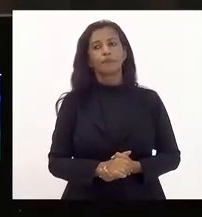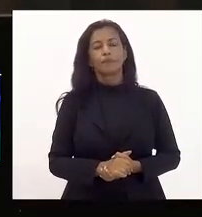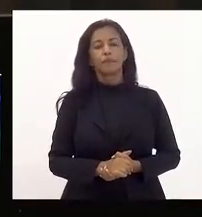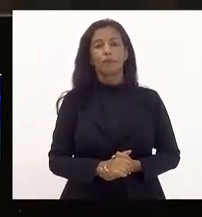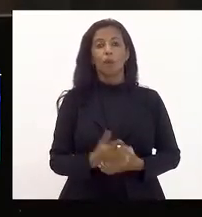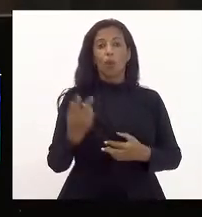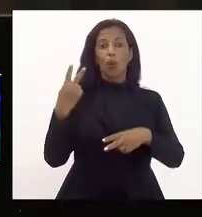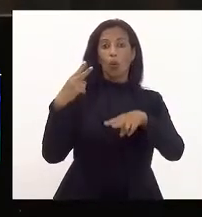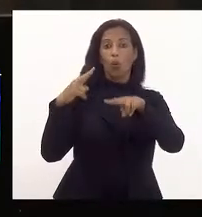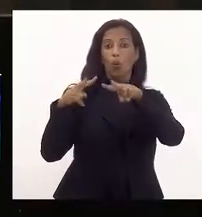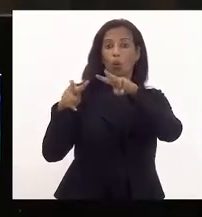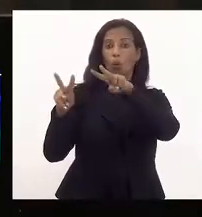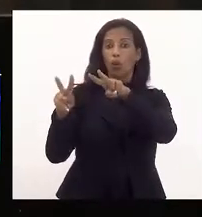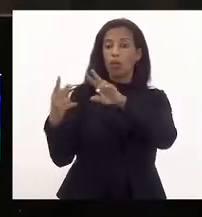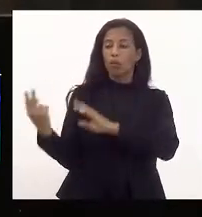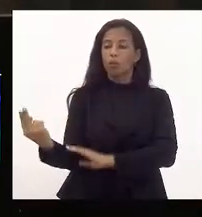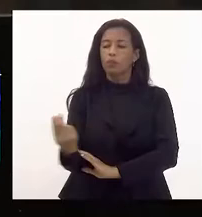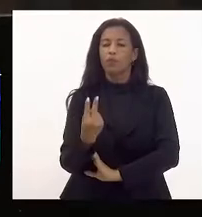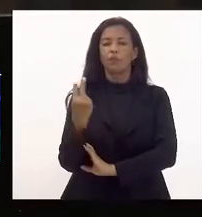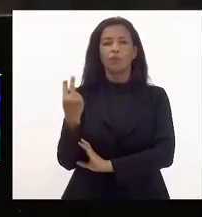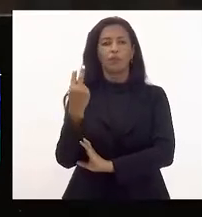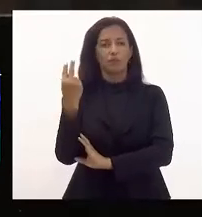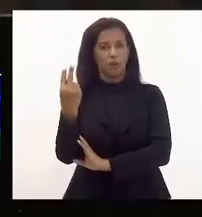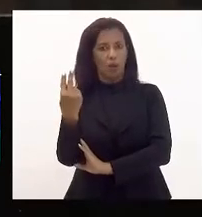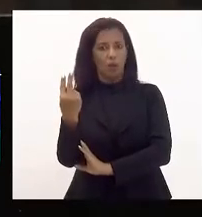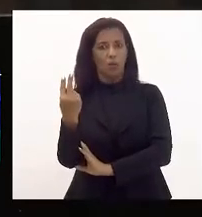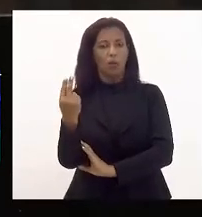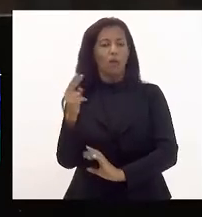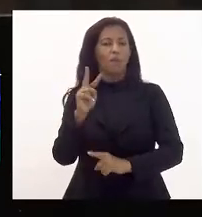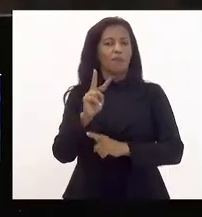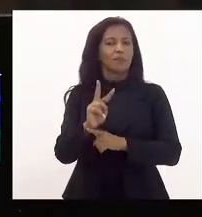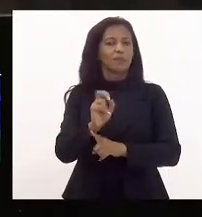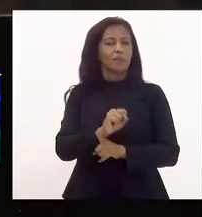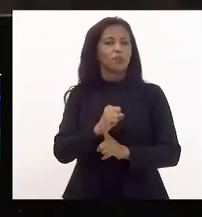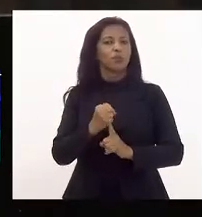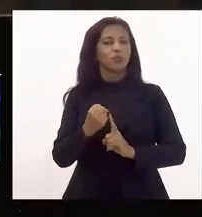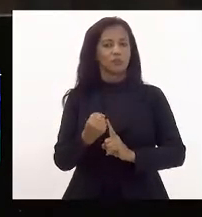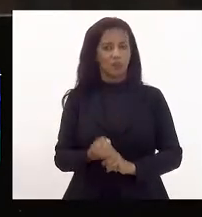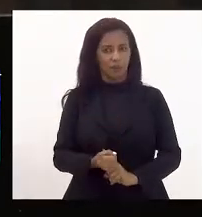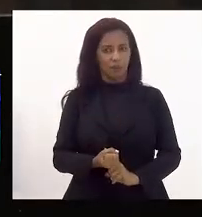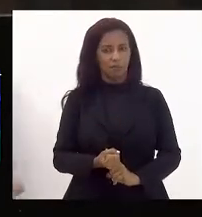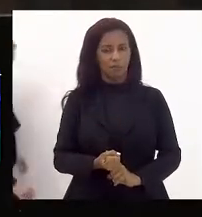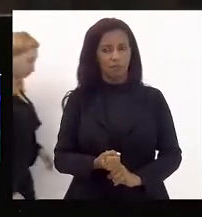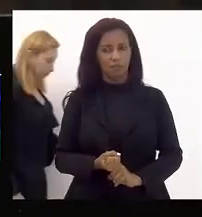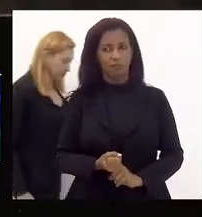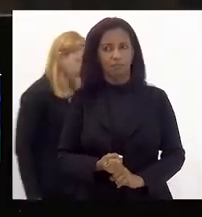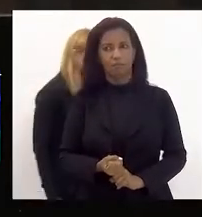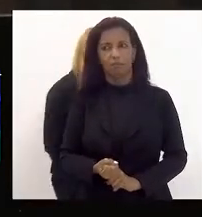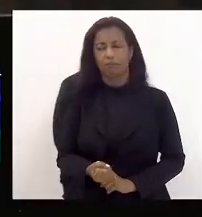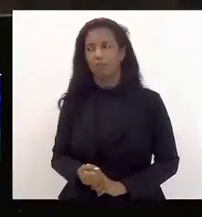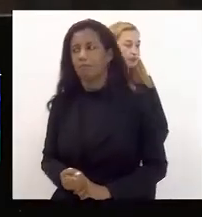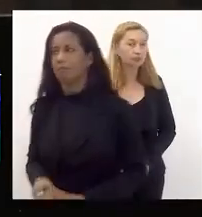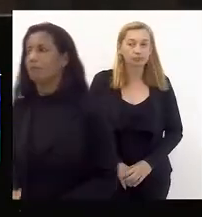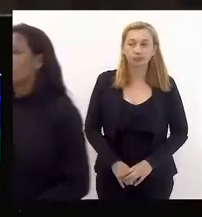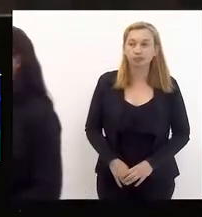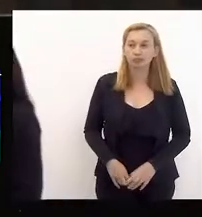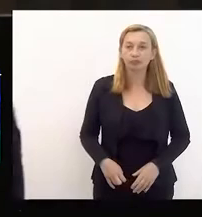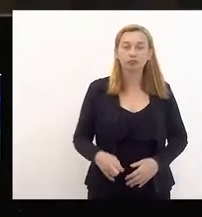olhando para o orçamento proposto para a assistência social, caberiam 43